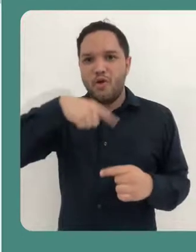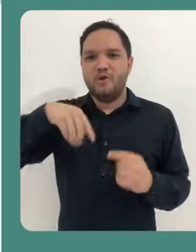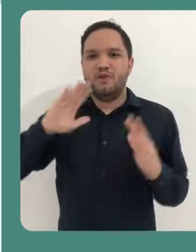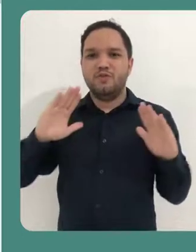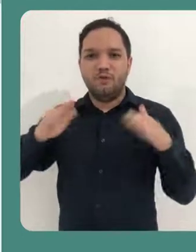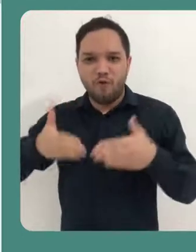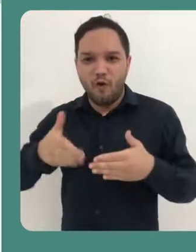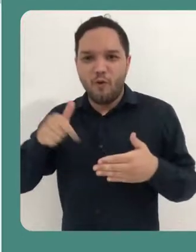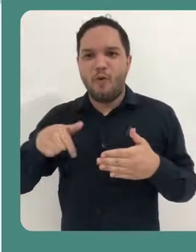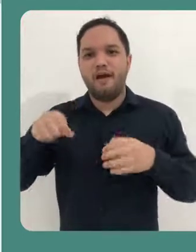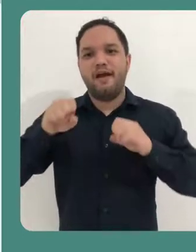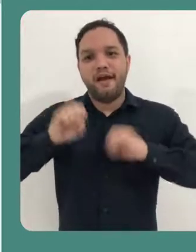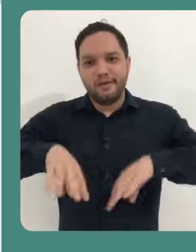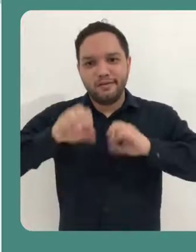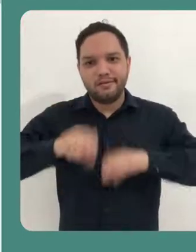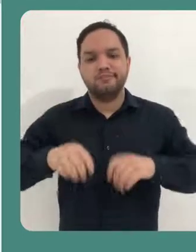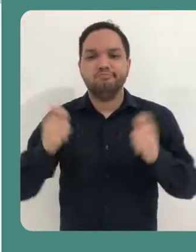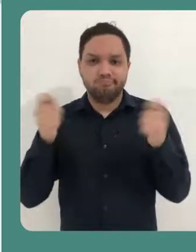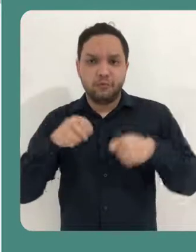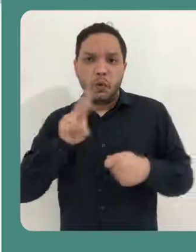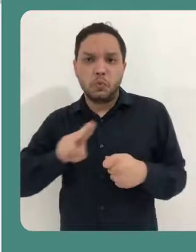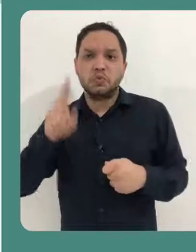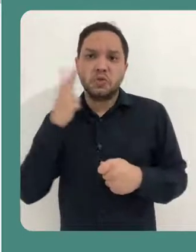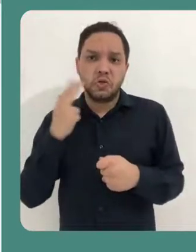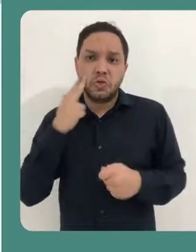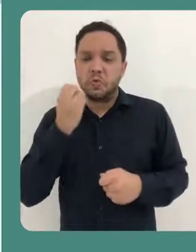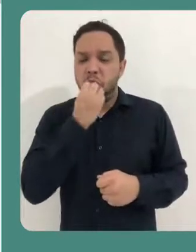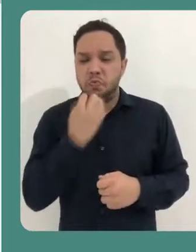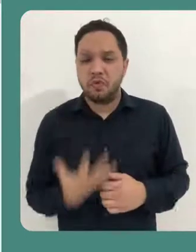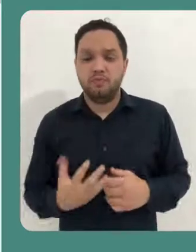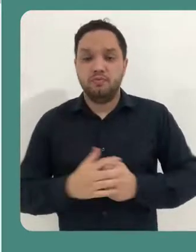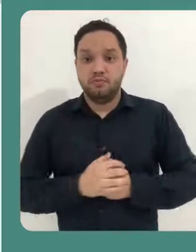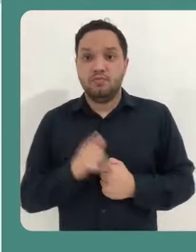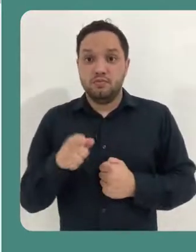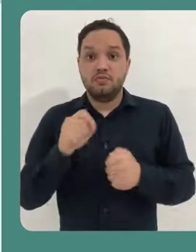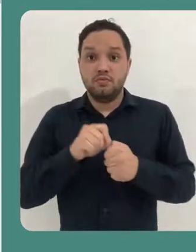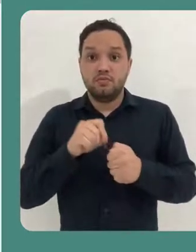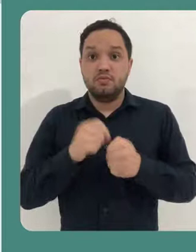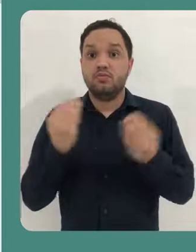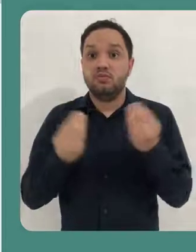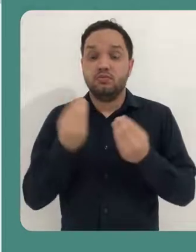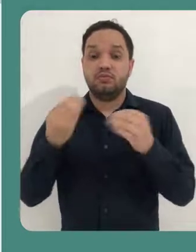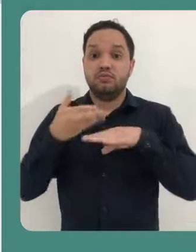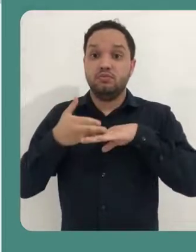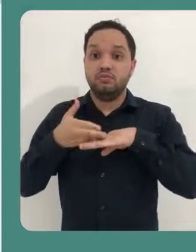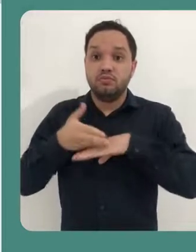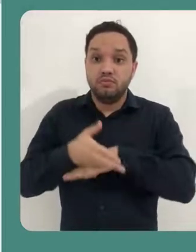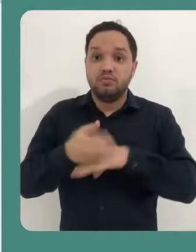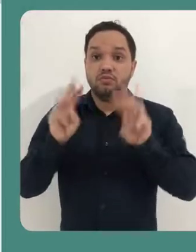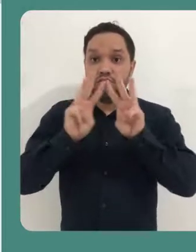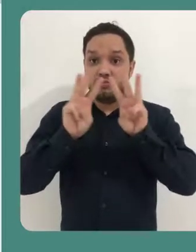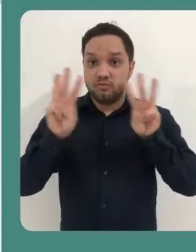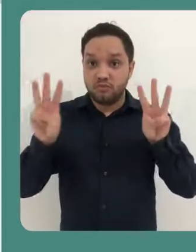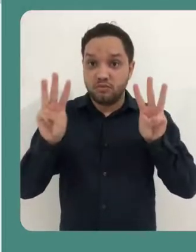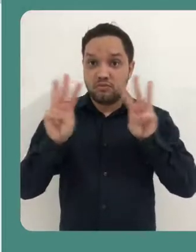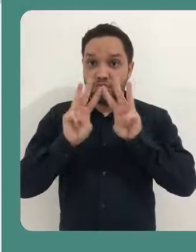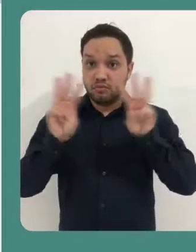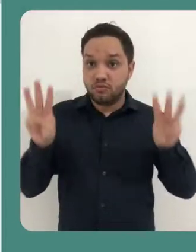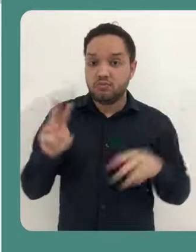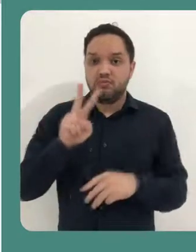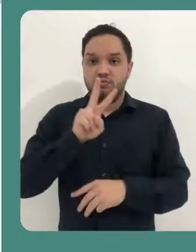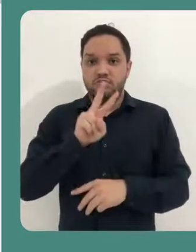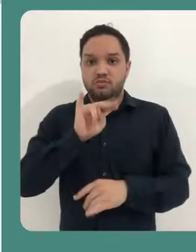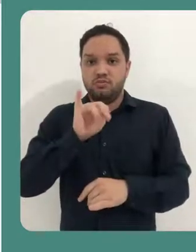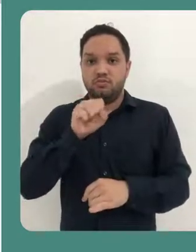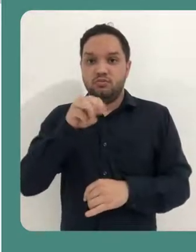mas que para o nosso propósito que é educacional, ela atende perfeitamente. Você pode fazer o acesso a esta